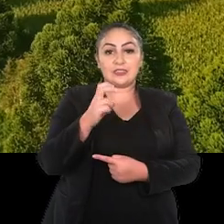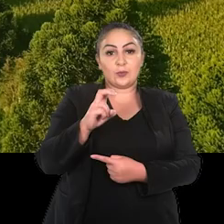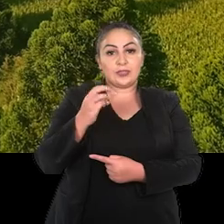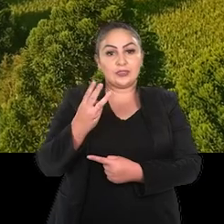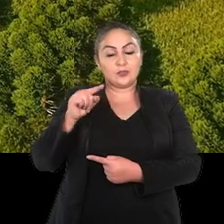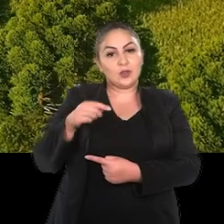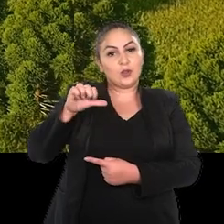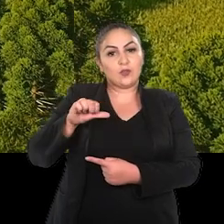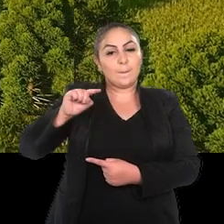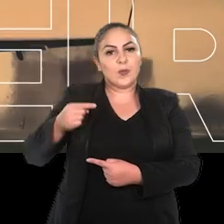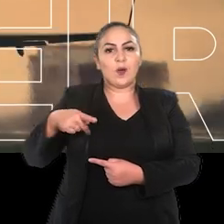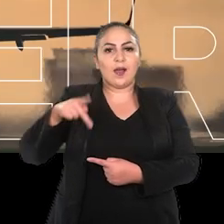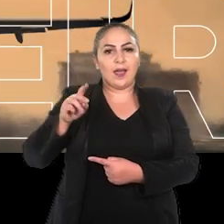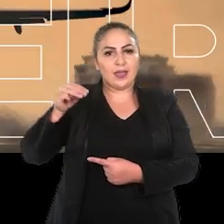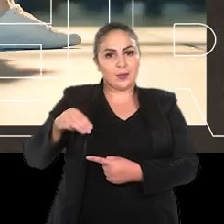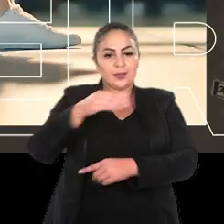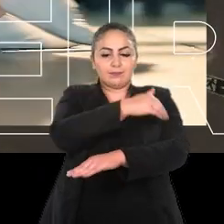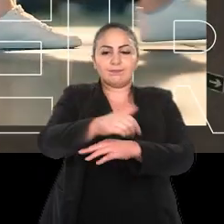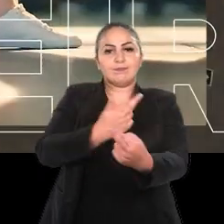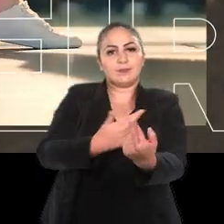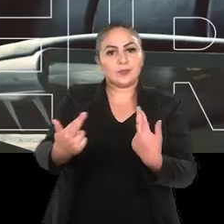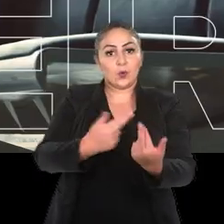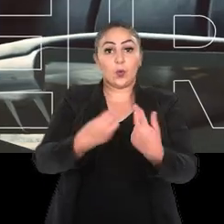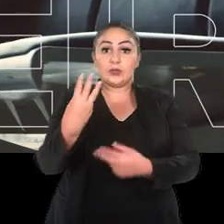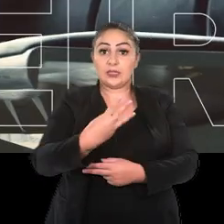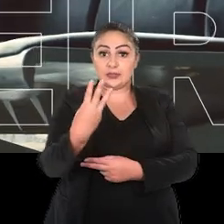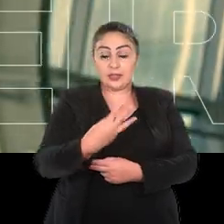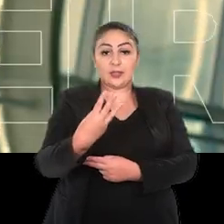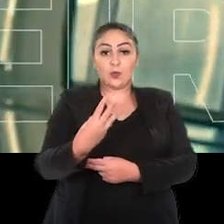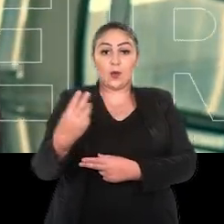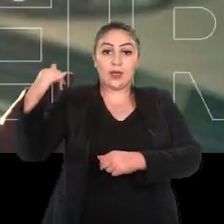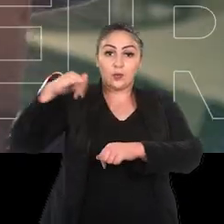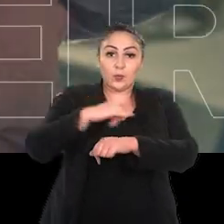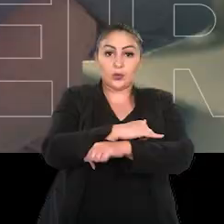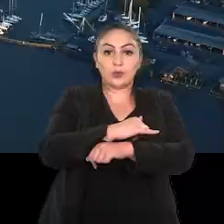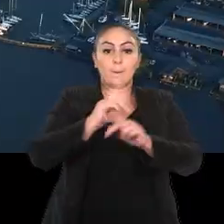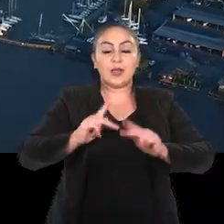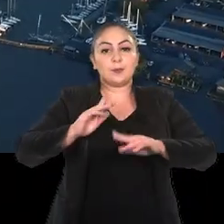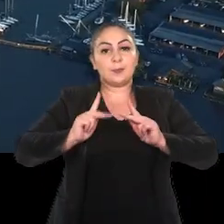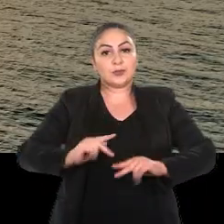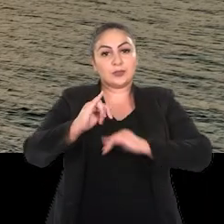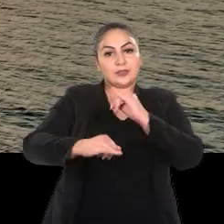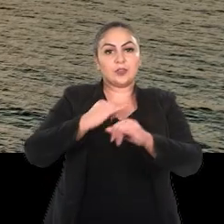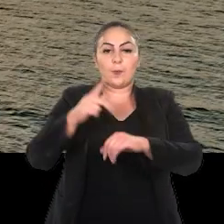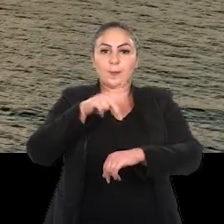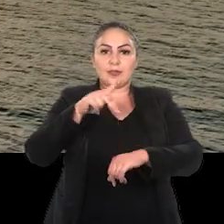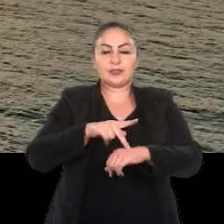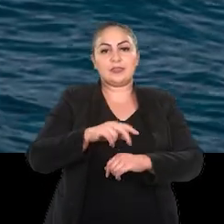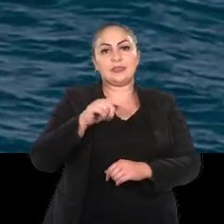mil quilômetros de estradas, pelo terceiro aeroporto com mais passageiros internacionais no país, por 750